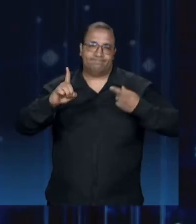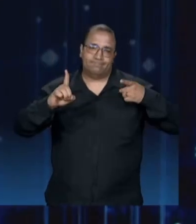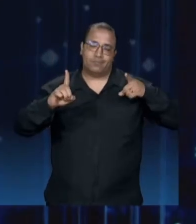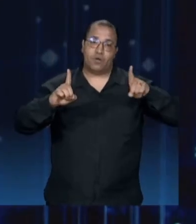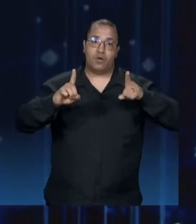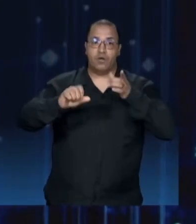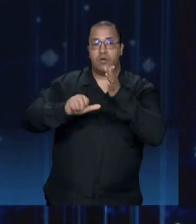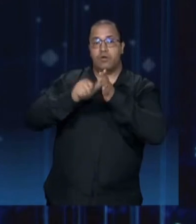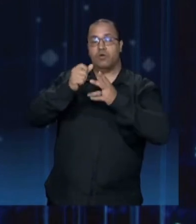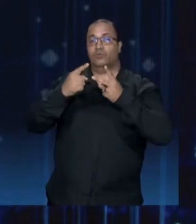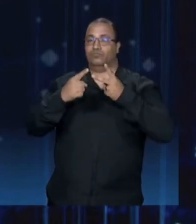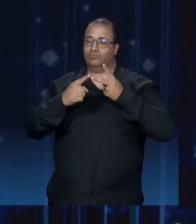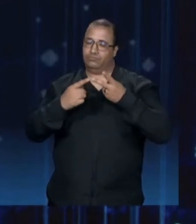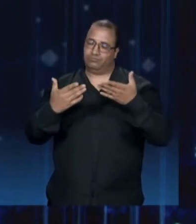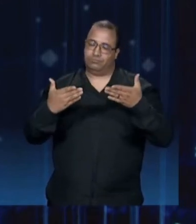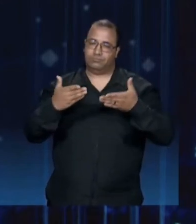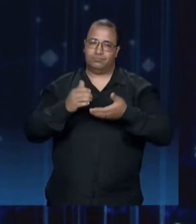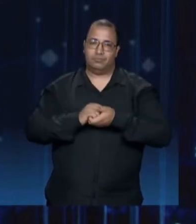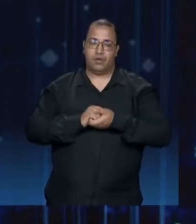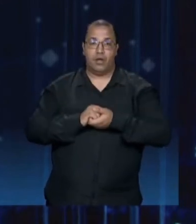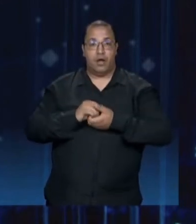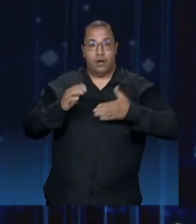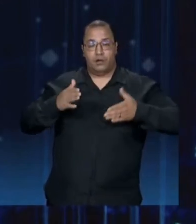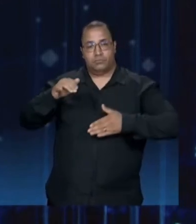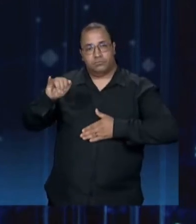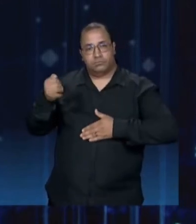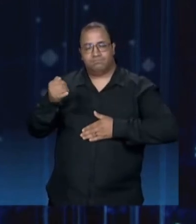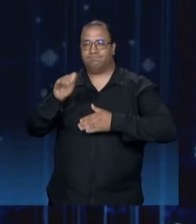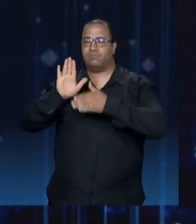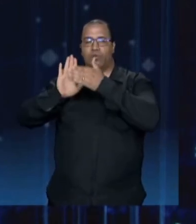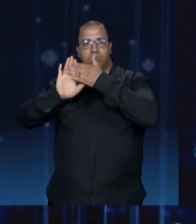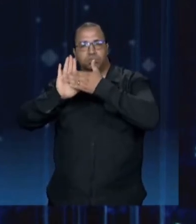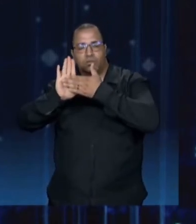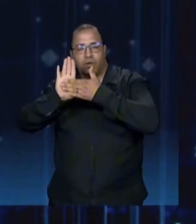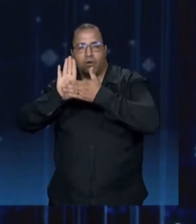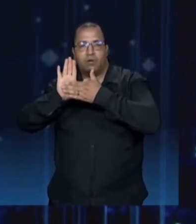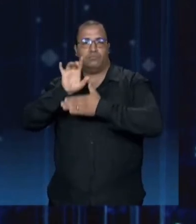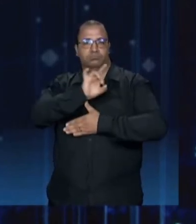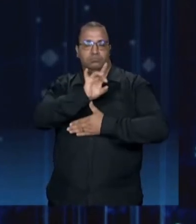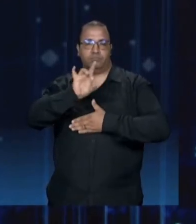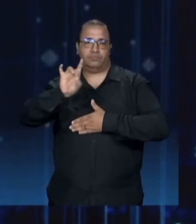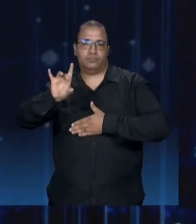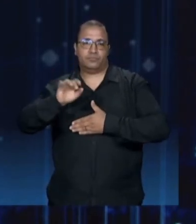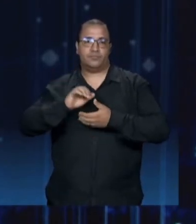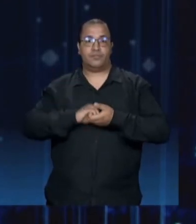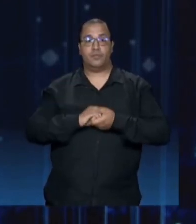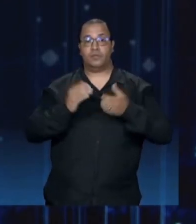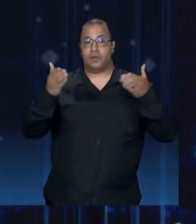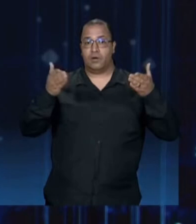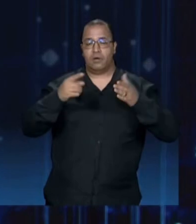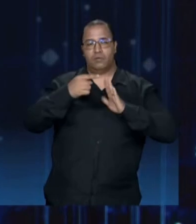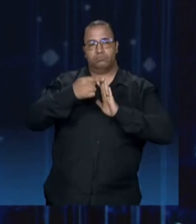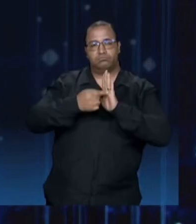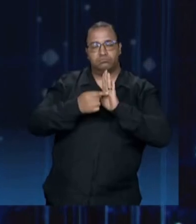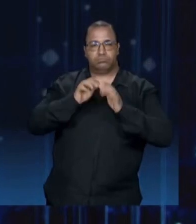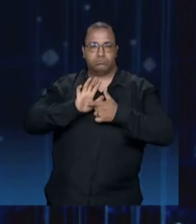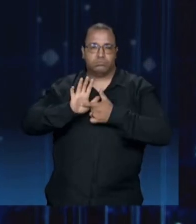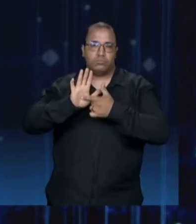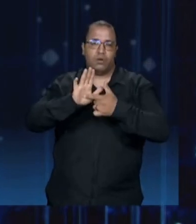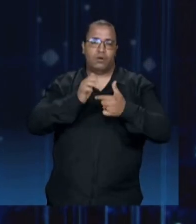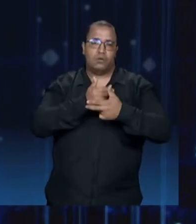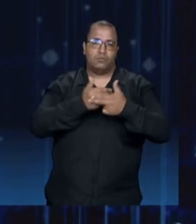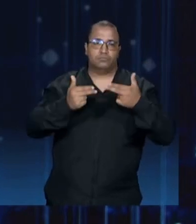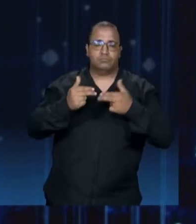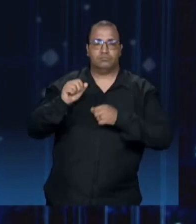turno. Para você, uma chance de comparar as propostas de cada um. Este programa é transmitido ao vivo